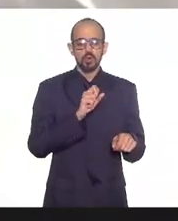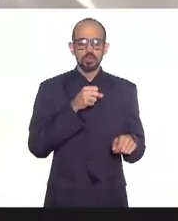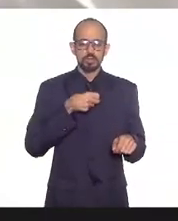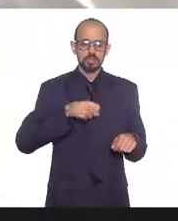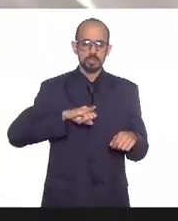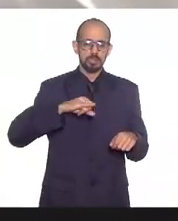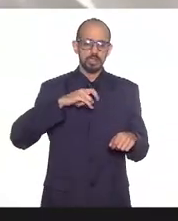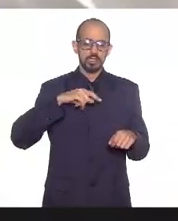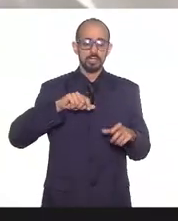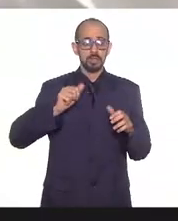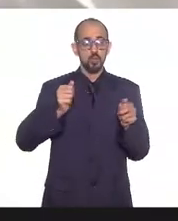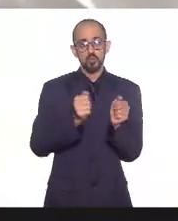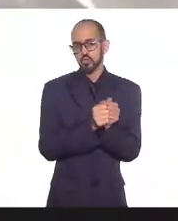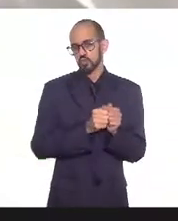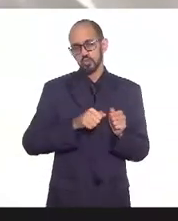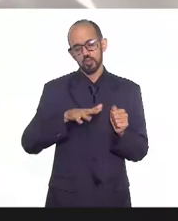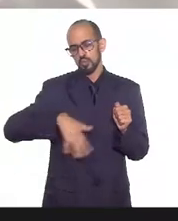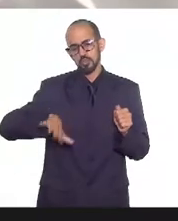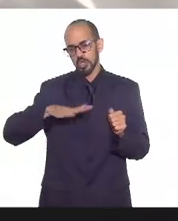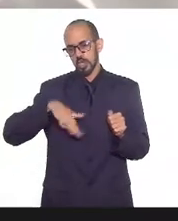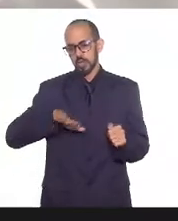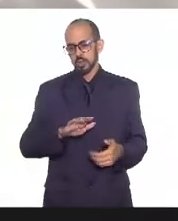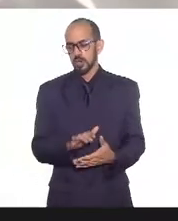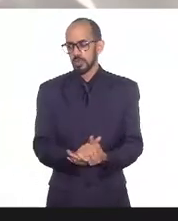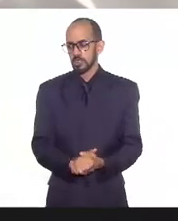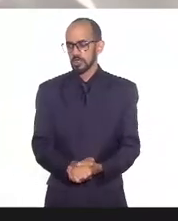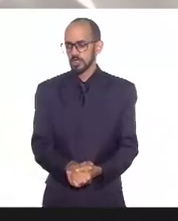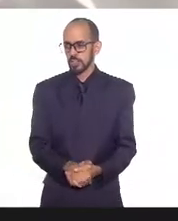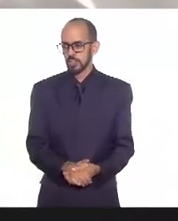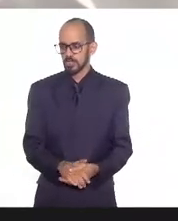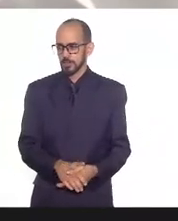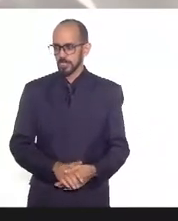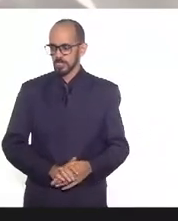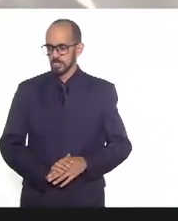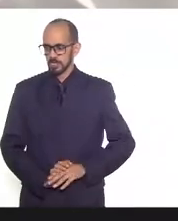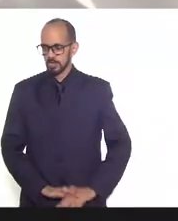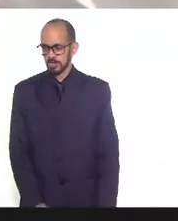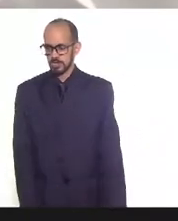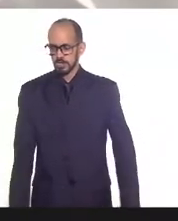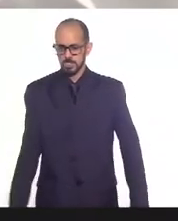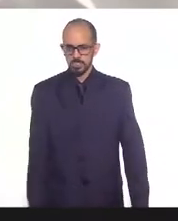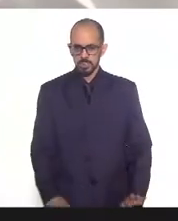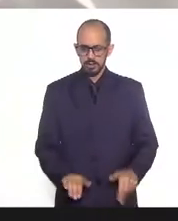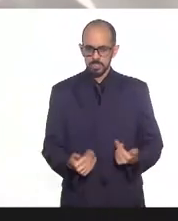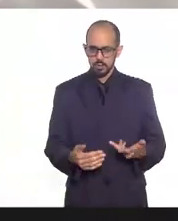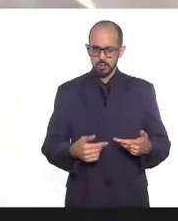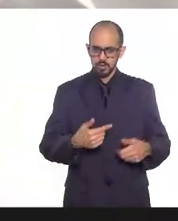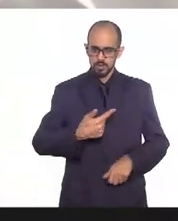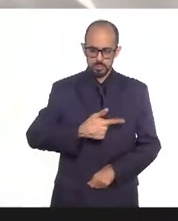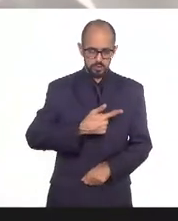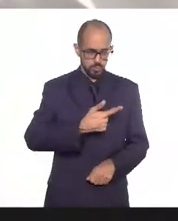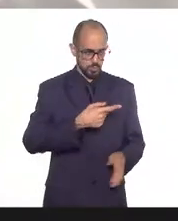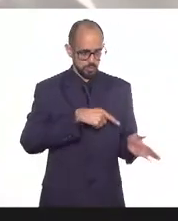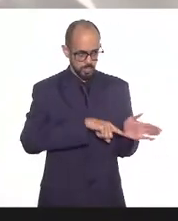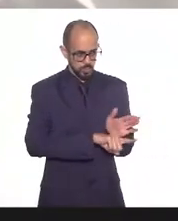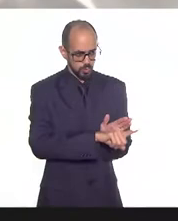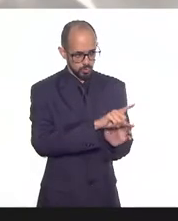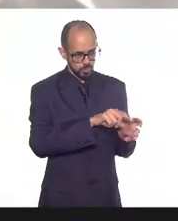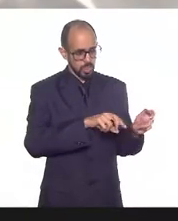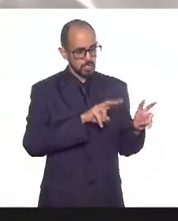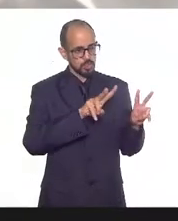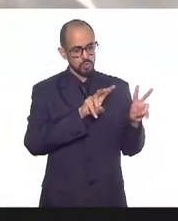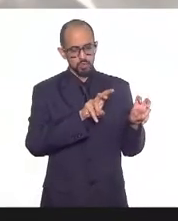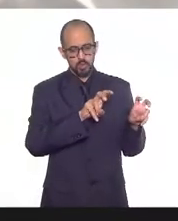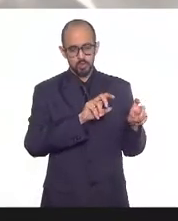desse plano nacional de imunização? Essa é a primeira pergunta. A segunda pergunta, eu queria entender melhor a questão que